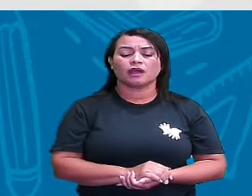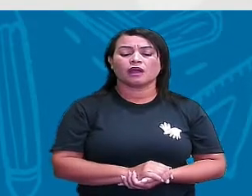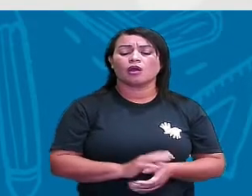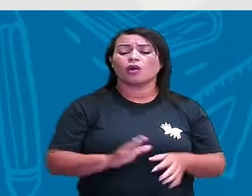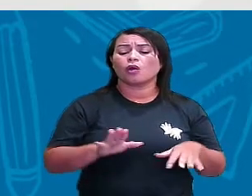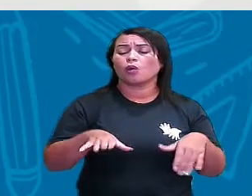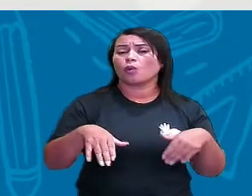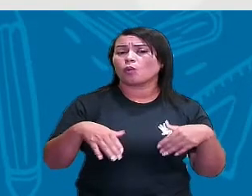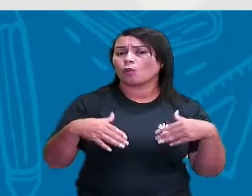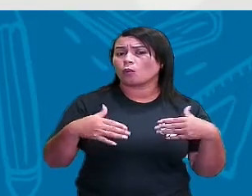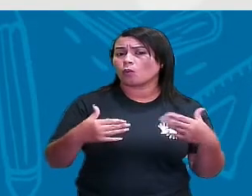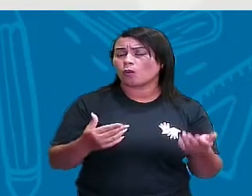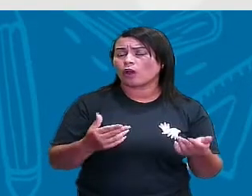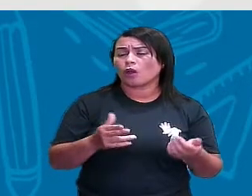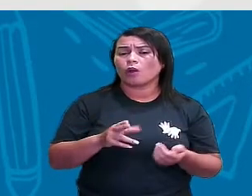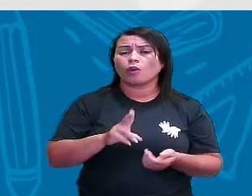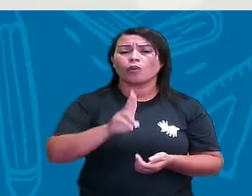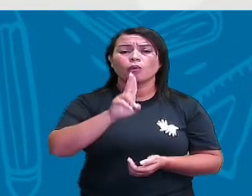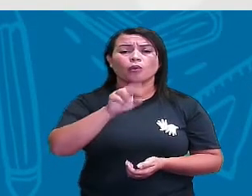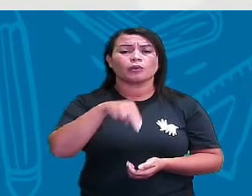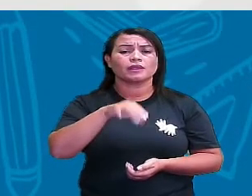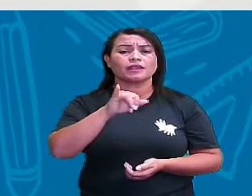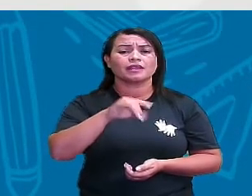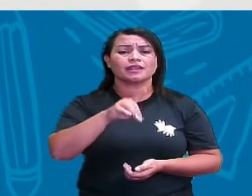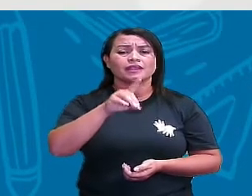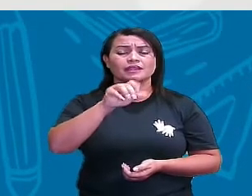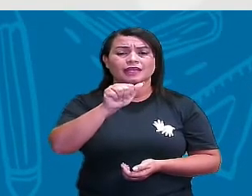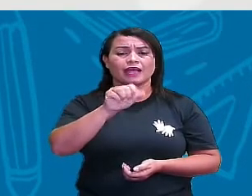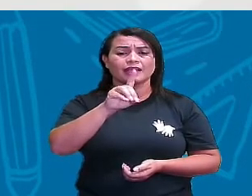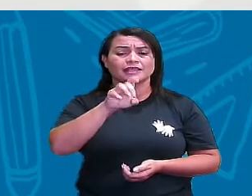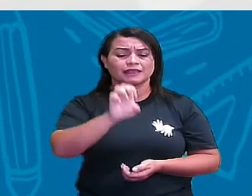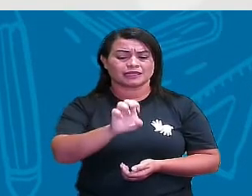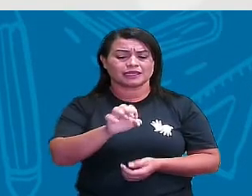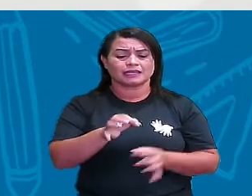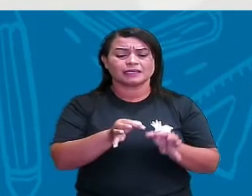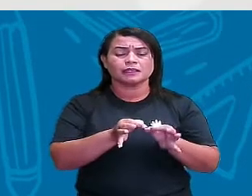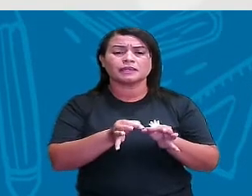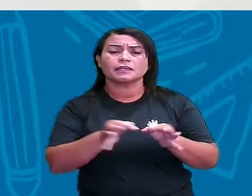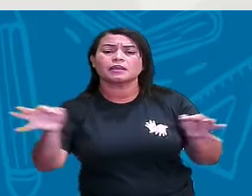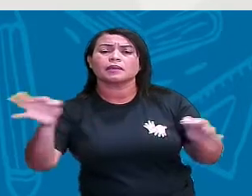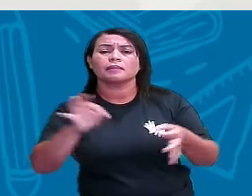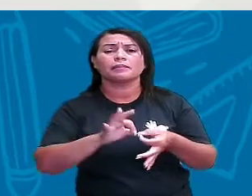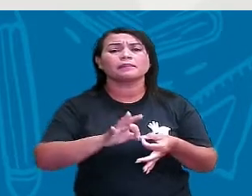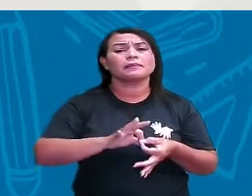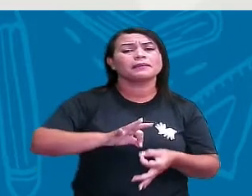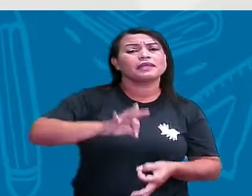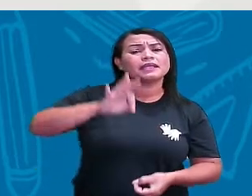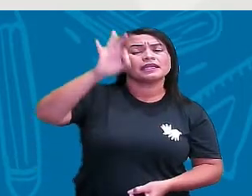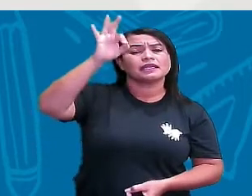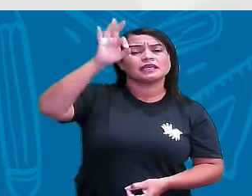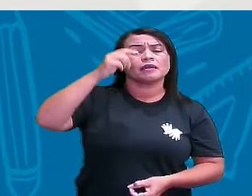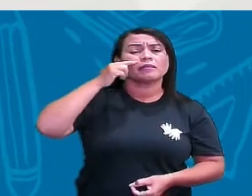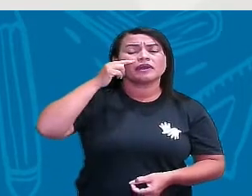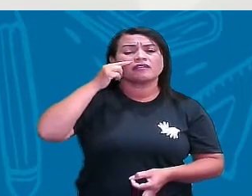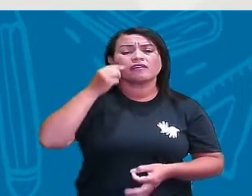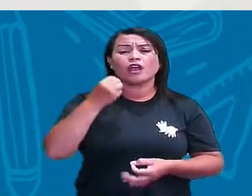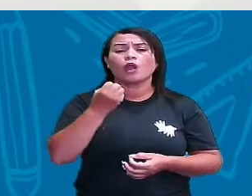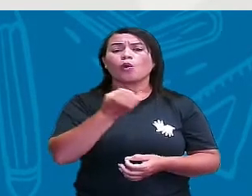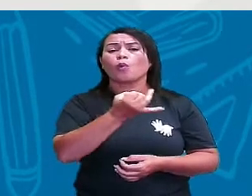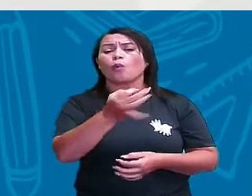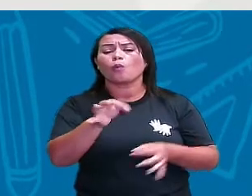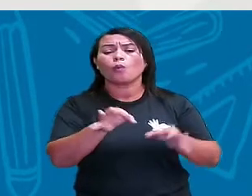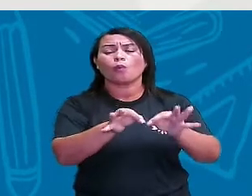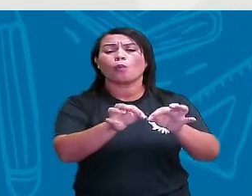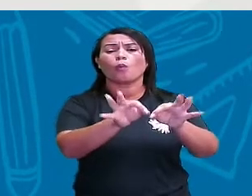Qual unidade de medida de comprimento você usaria para medir o contorno da sua sala? O